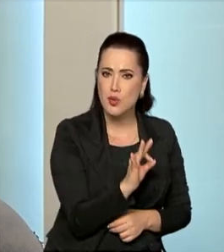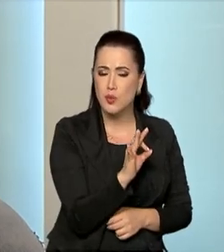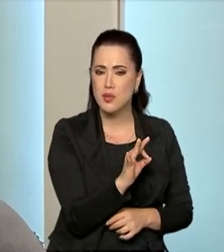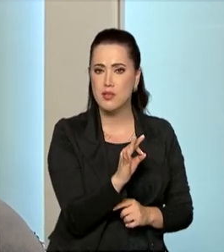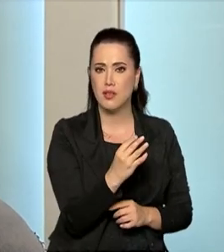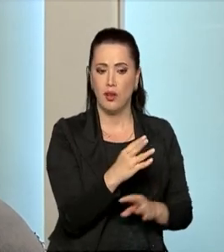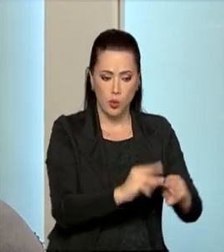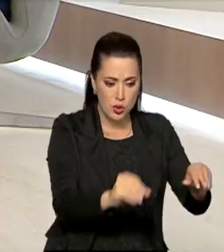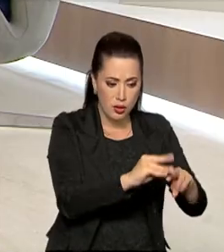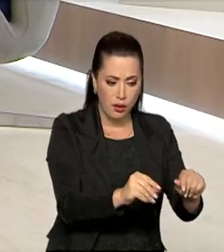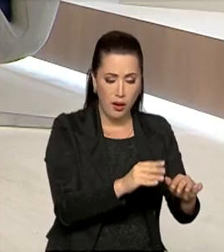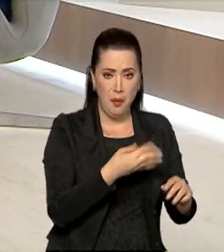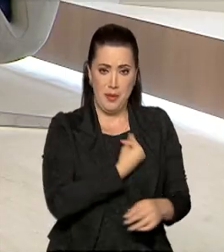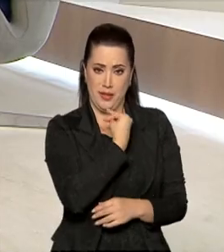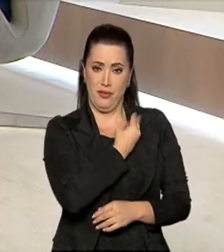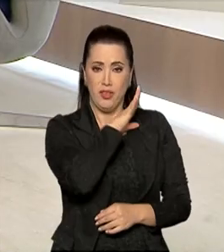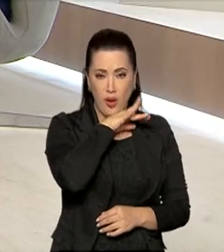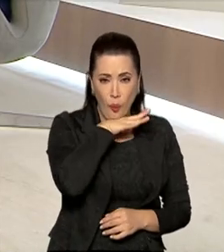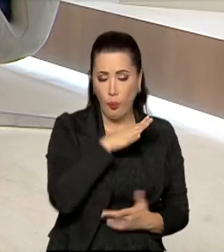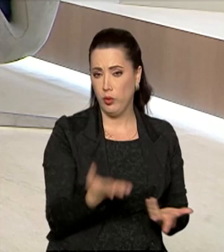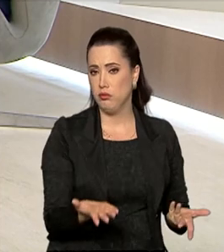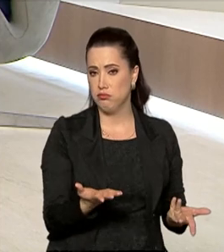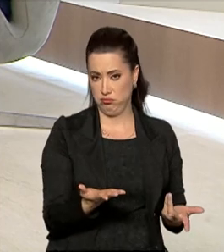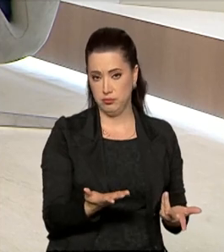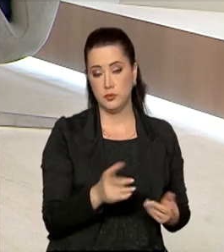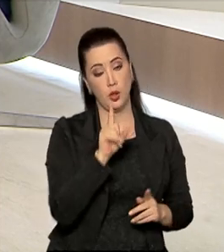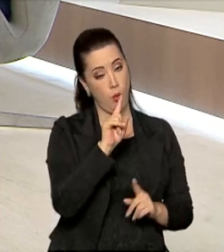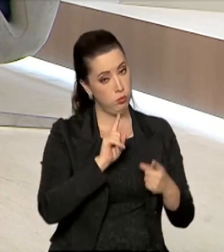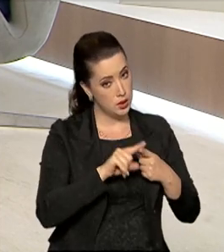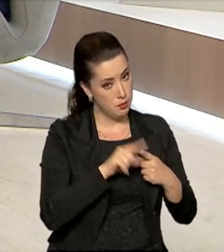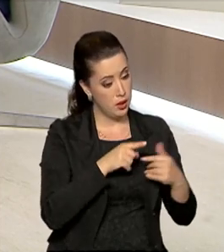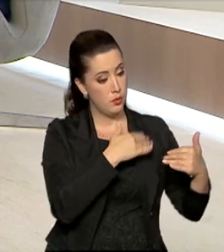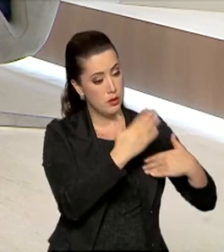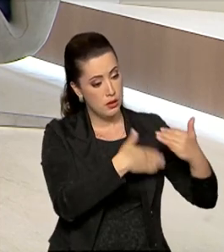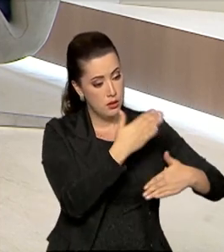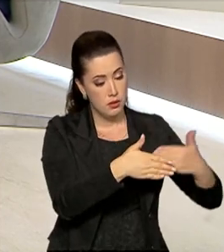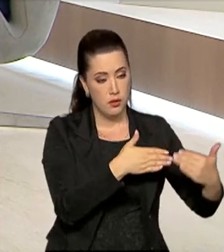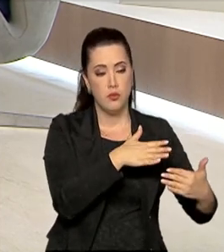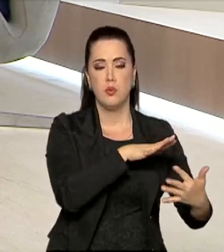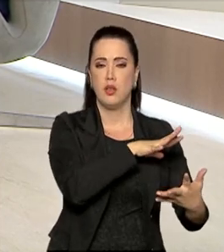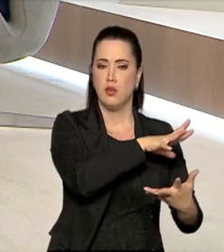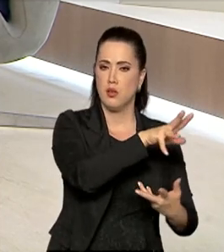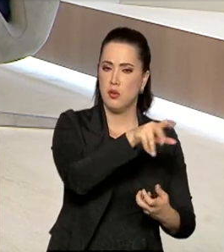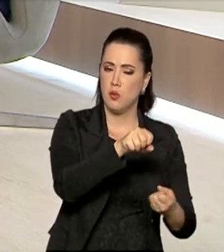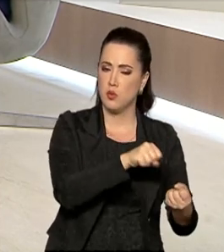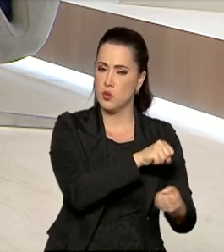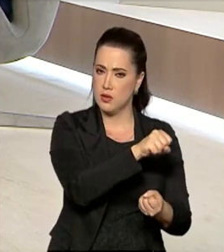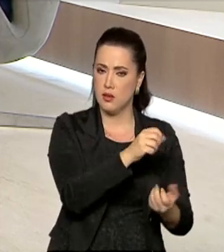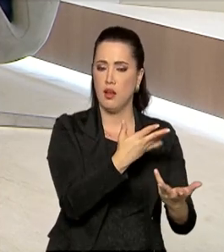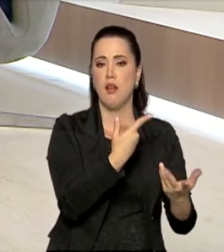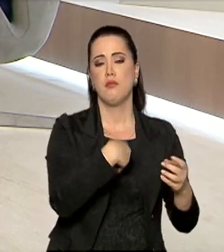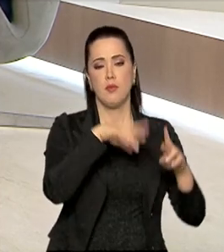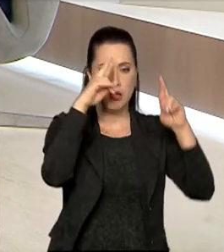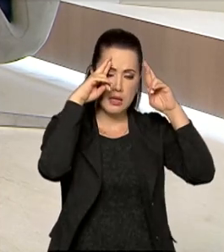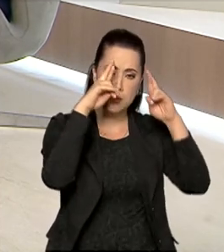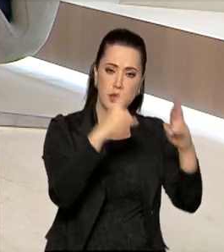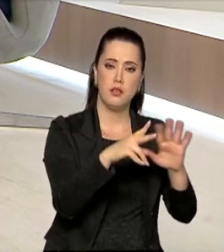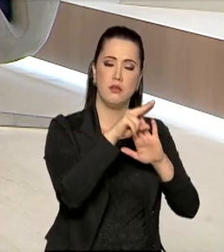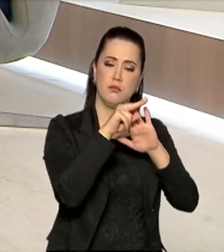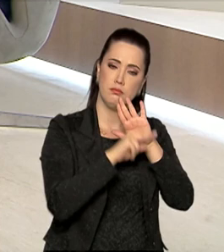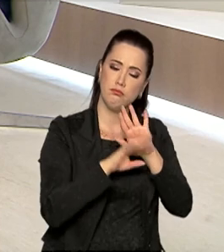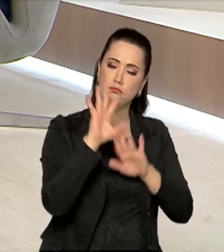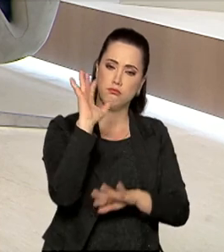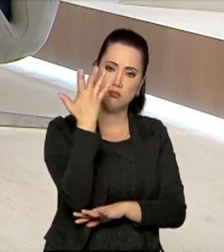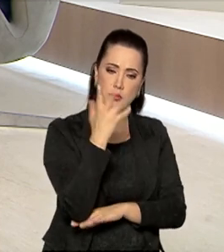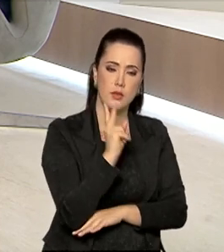acho que o caminho é o desenvolvimento sustentável, respeitando as regras ambientais que